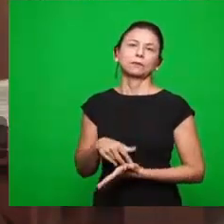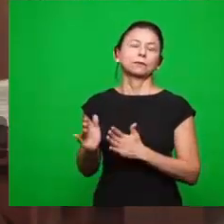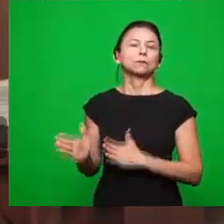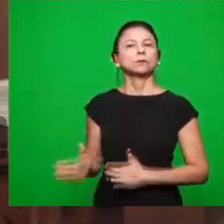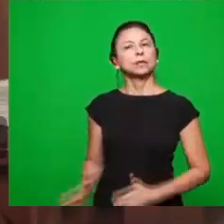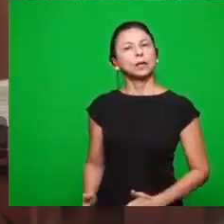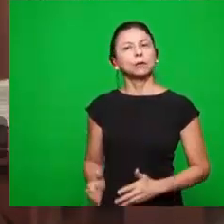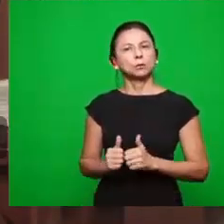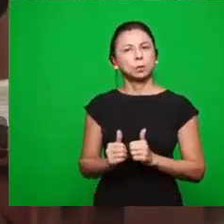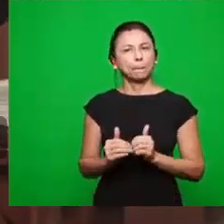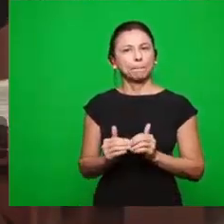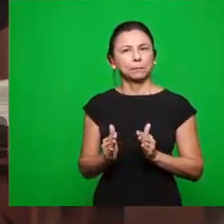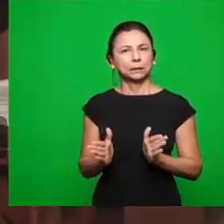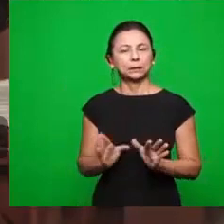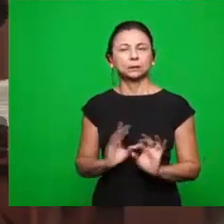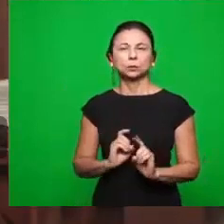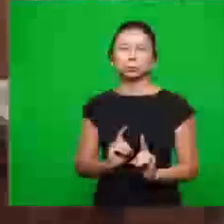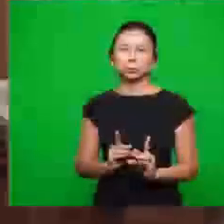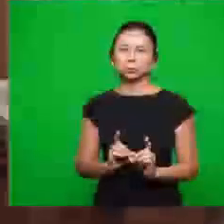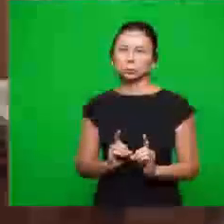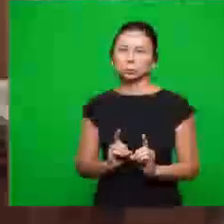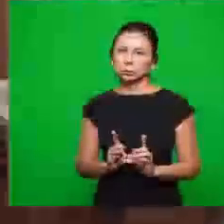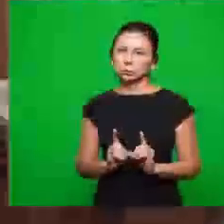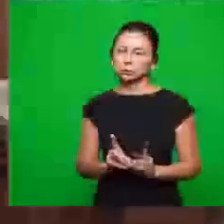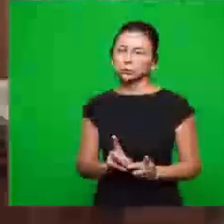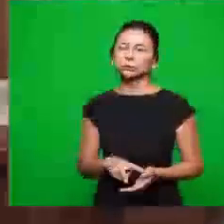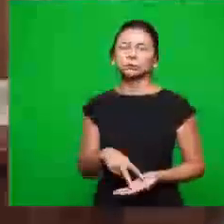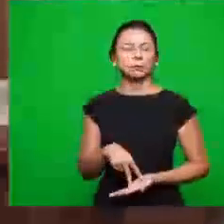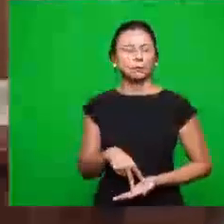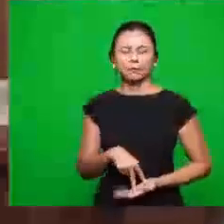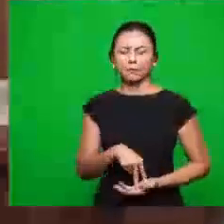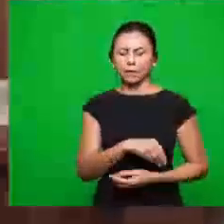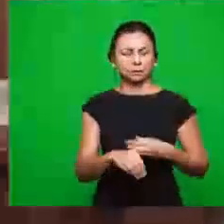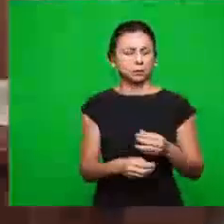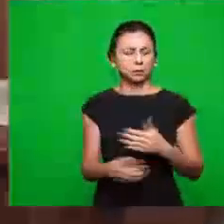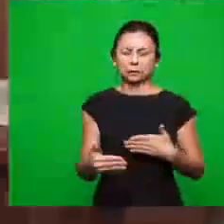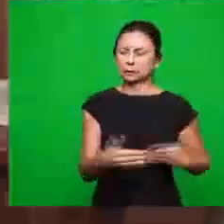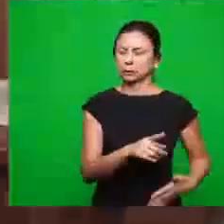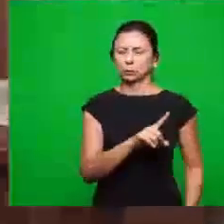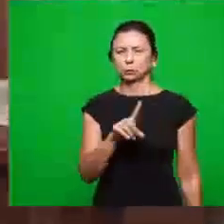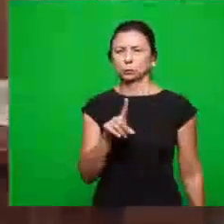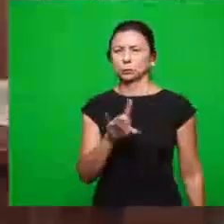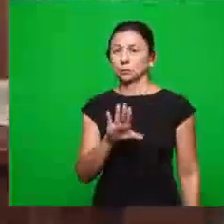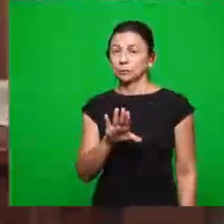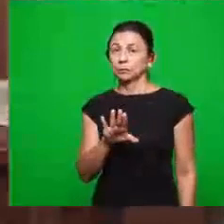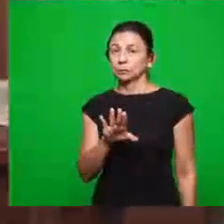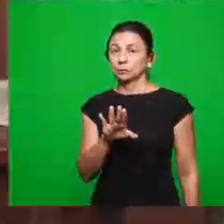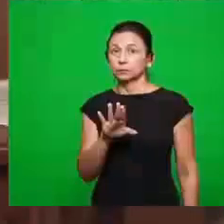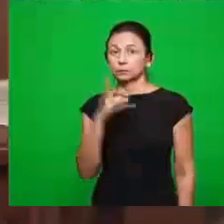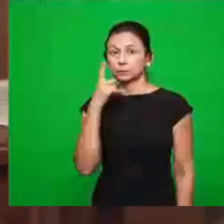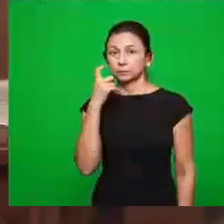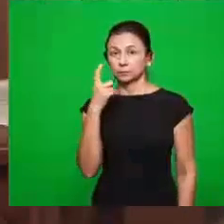princípios doutrinários e ela se manteve na fidelidade. Mas o que chama muita atenção